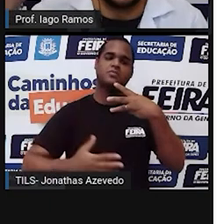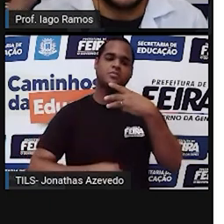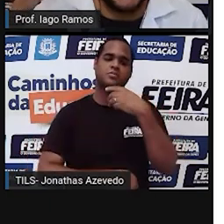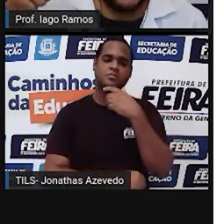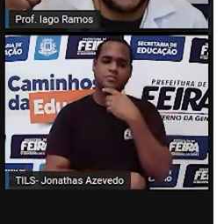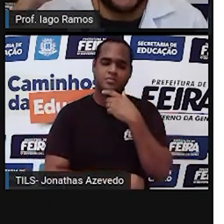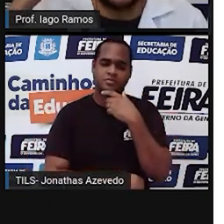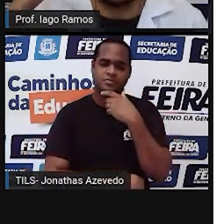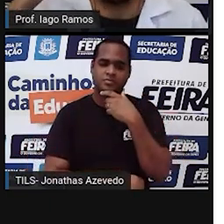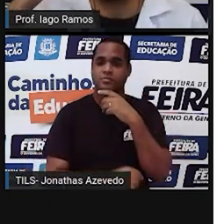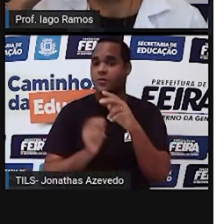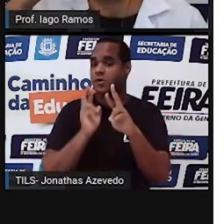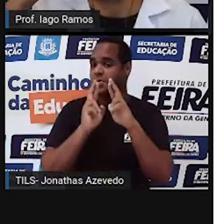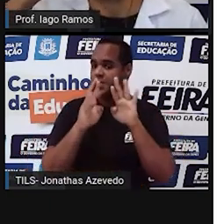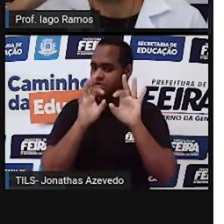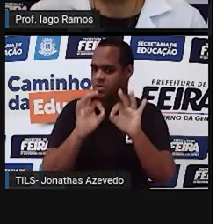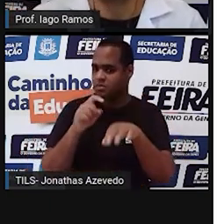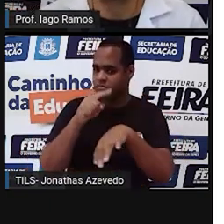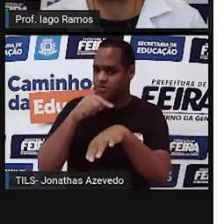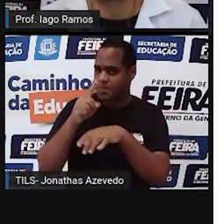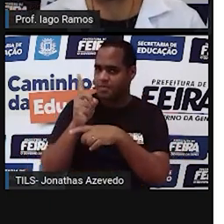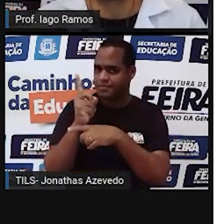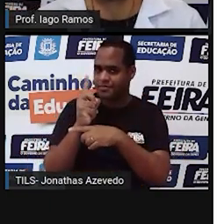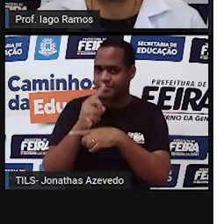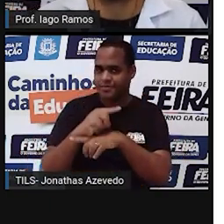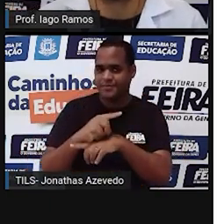o tempo está contando olha só